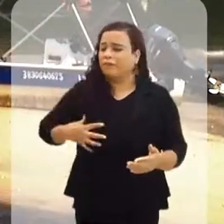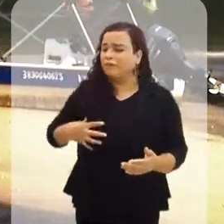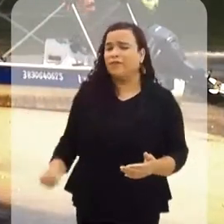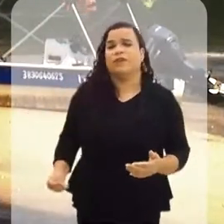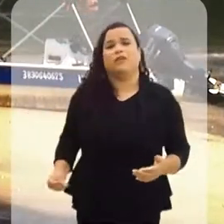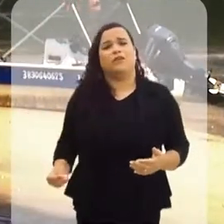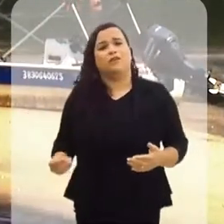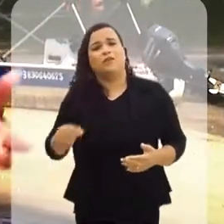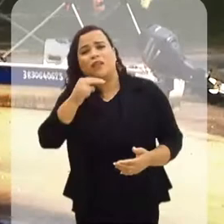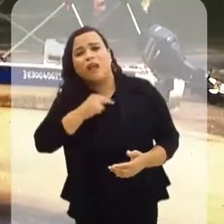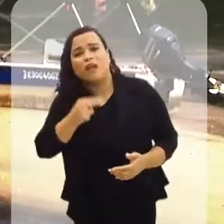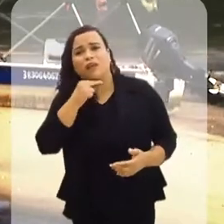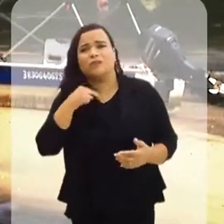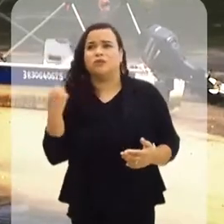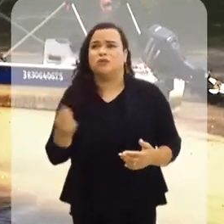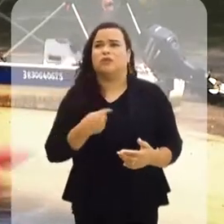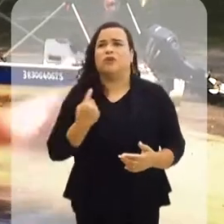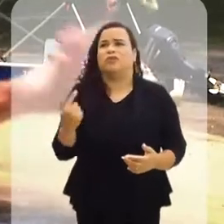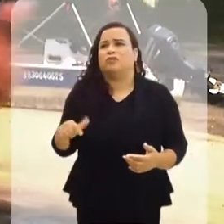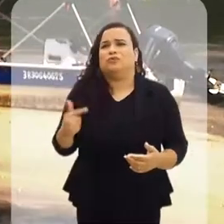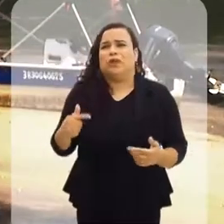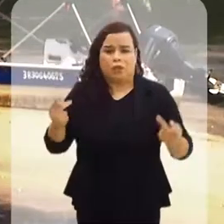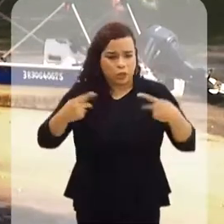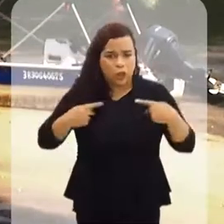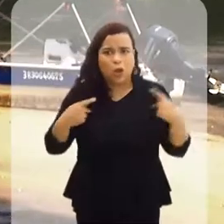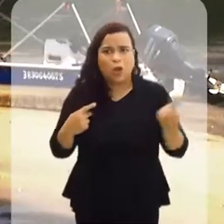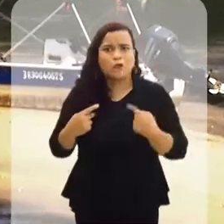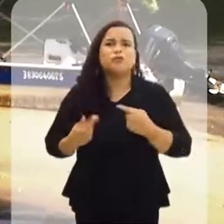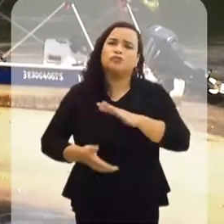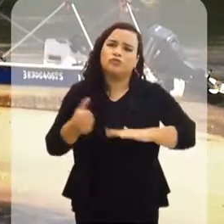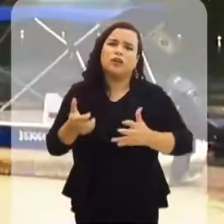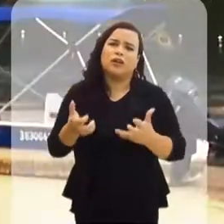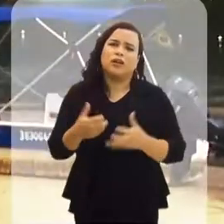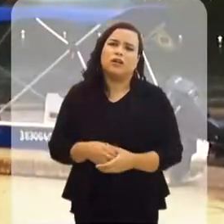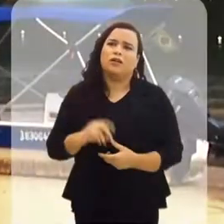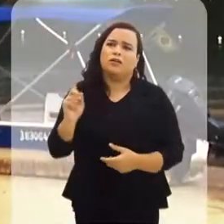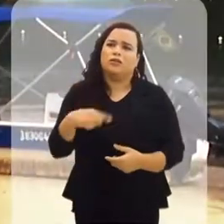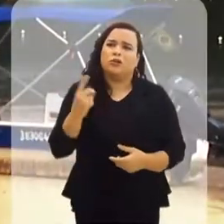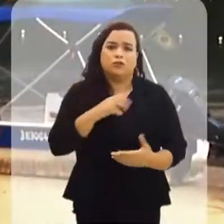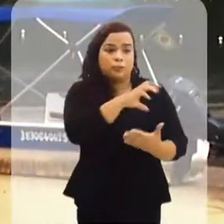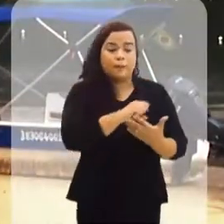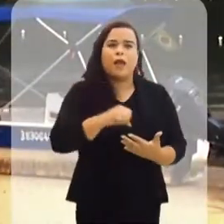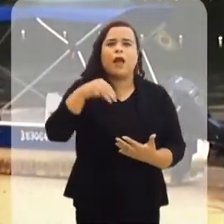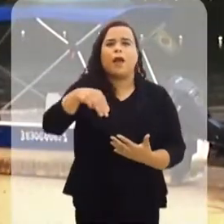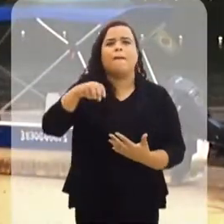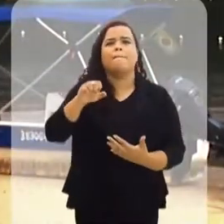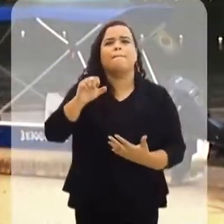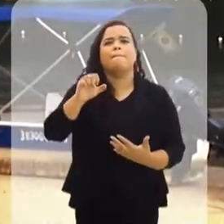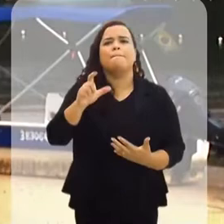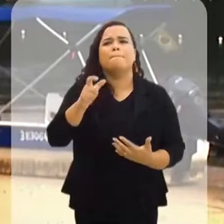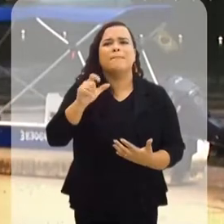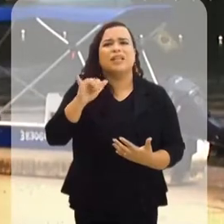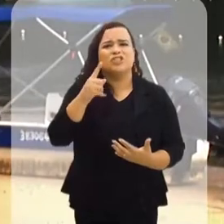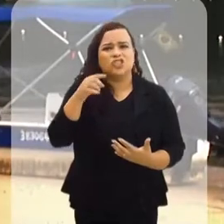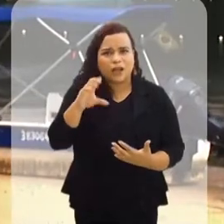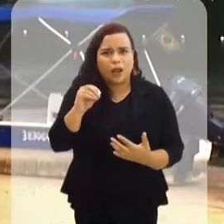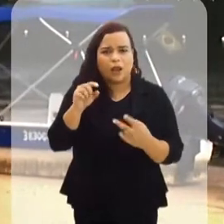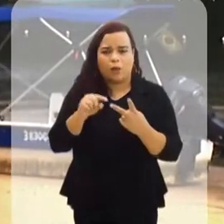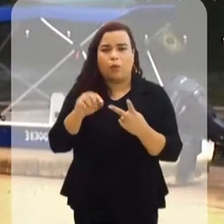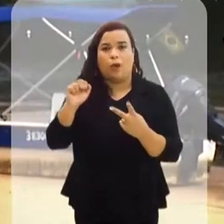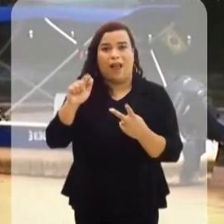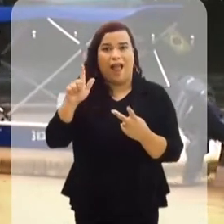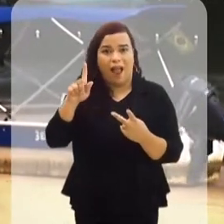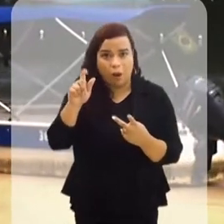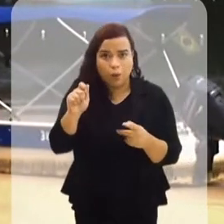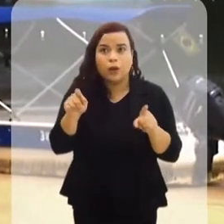empregos para os nossos filhos, nossos netos, tudo bem. Mas o nosso, só tiraram. A gente fica mais com mexilhão e alga. E também,